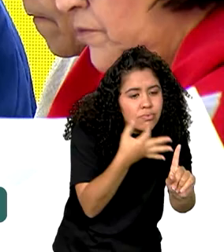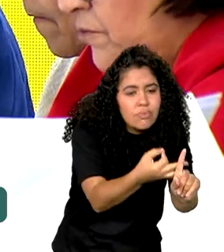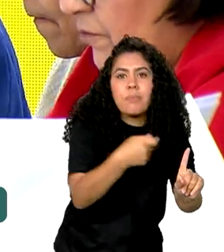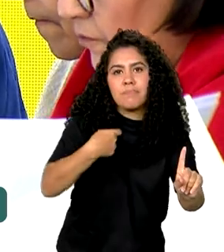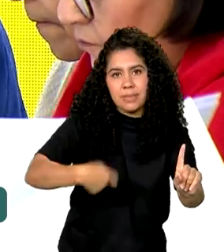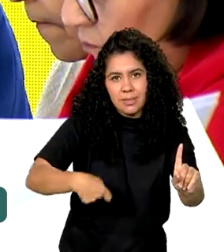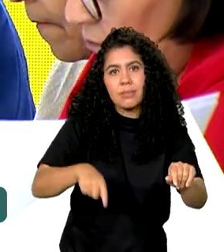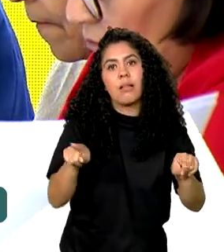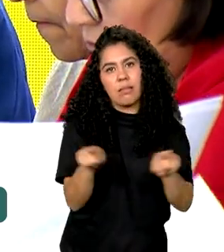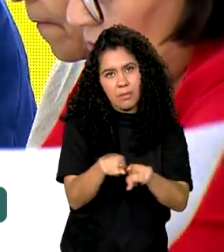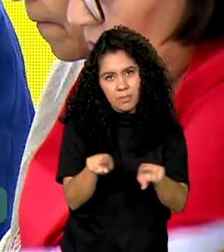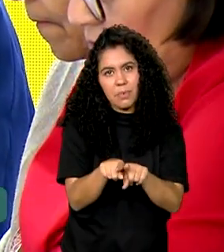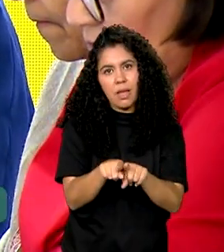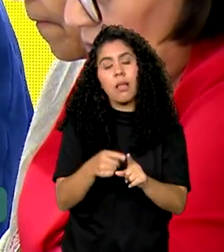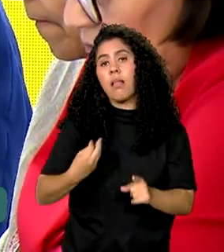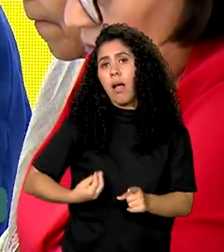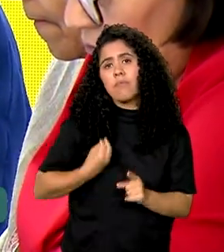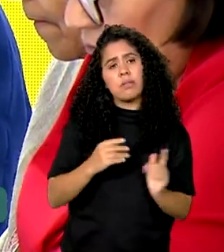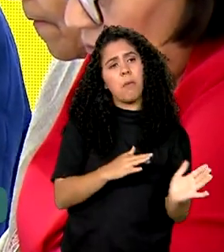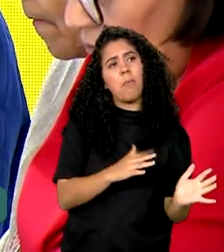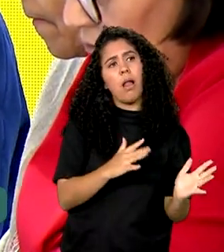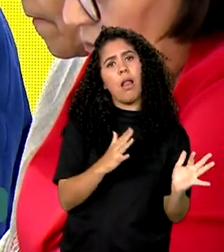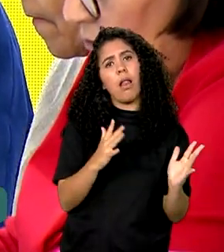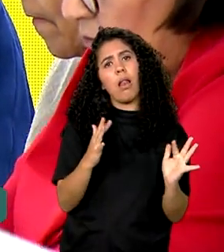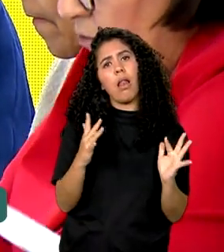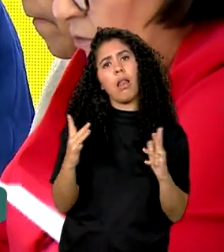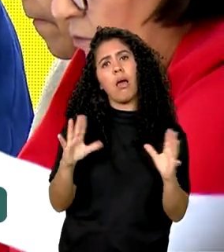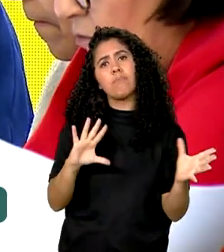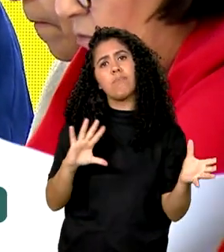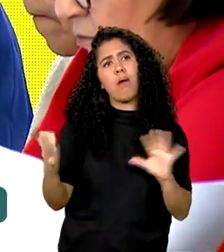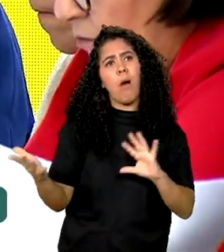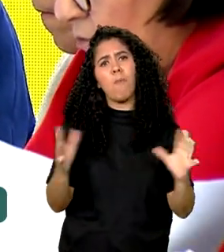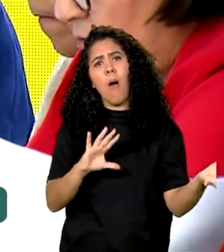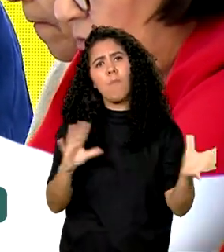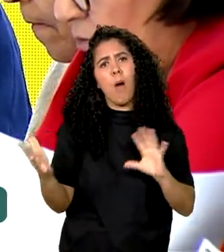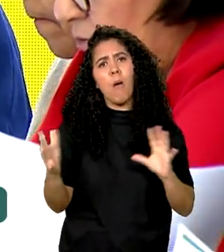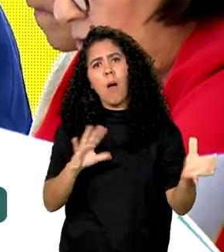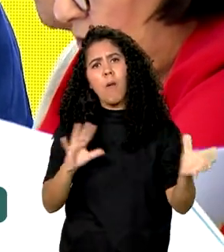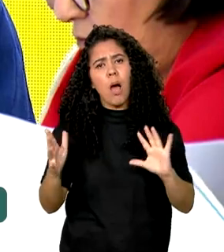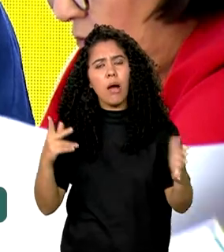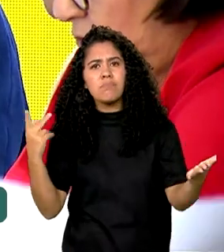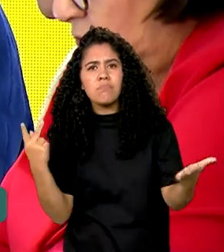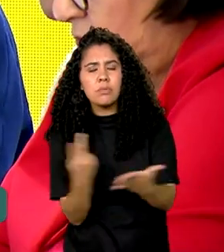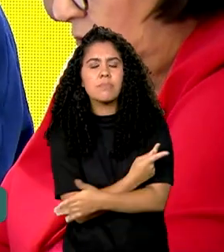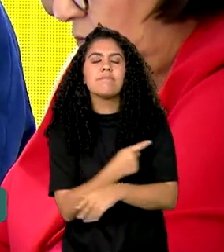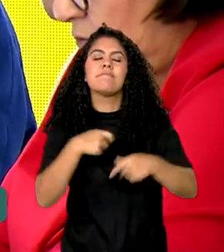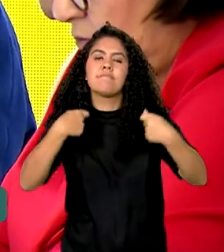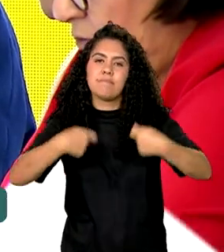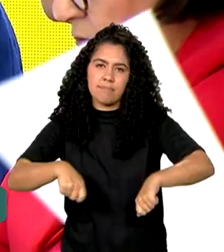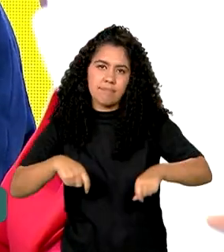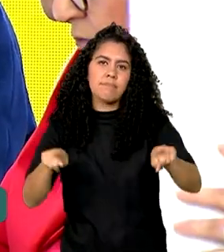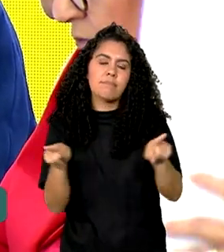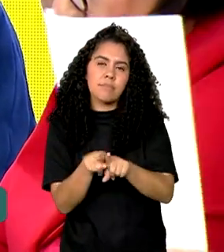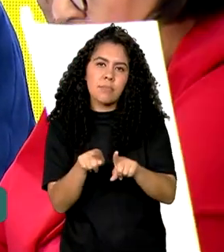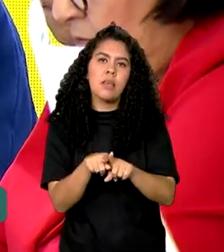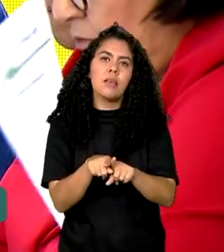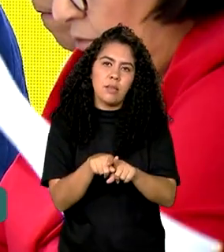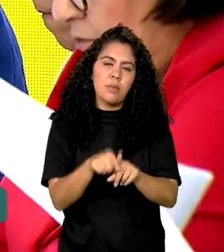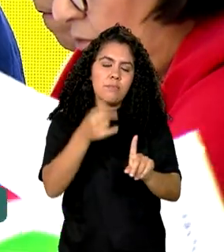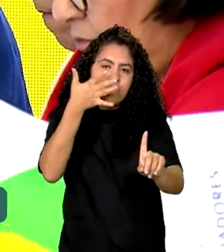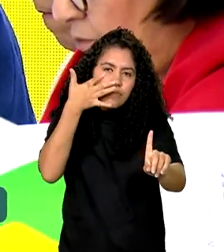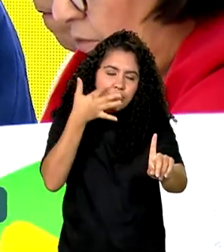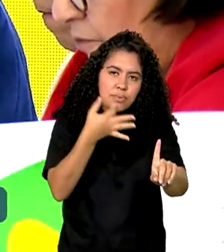cuidados. E no meio da vida, em razão de várias circunstâncias, também muitas pessoas